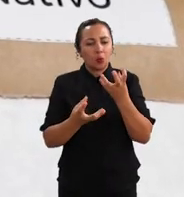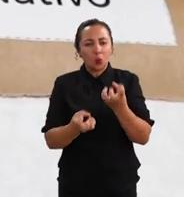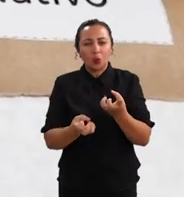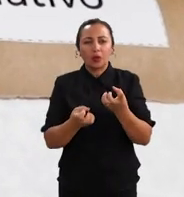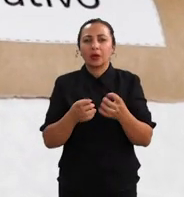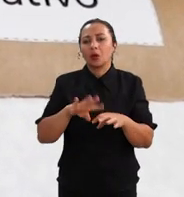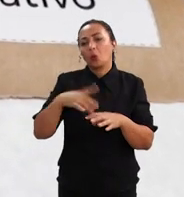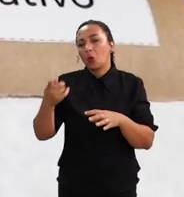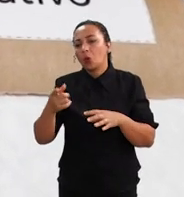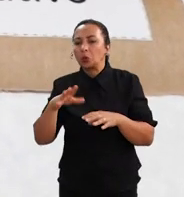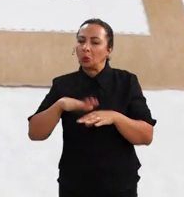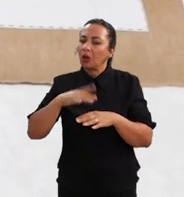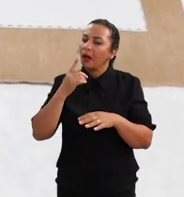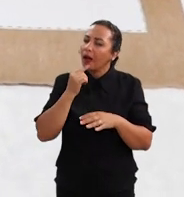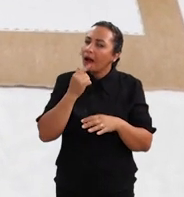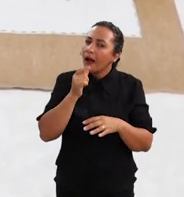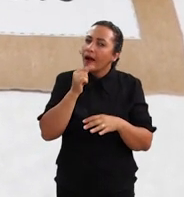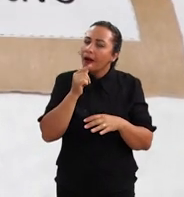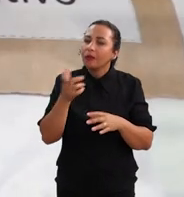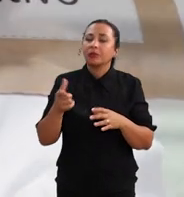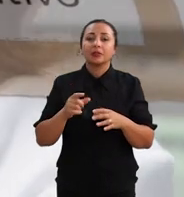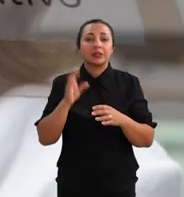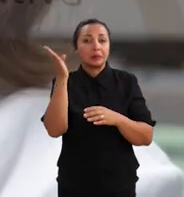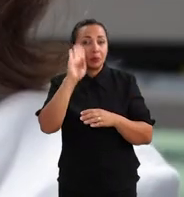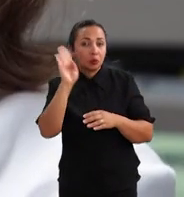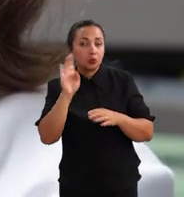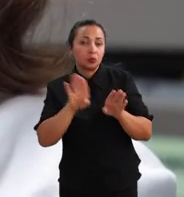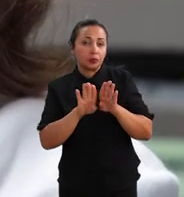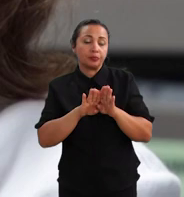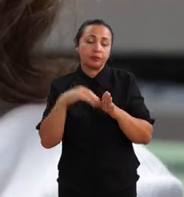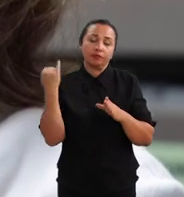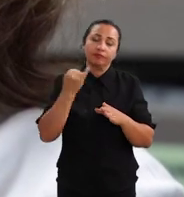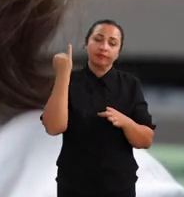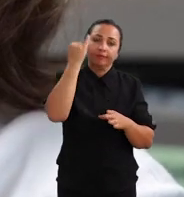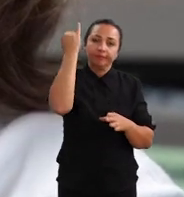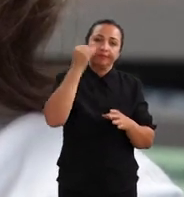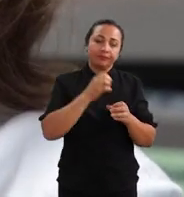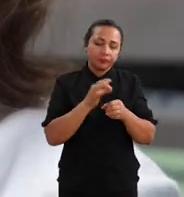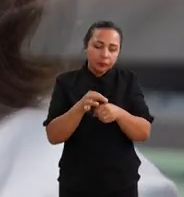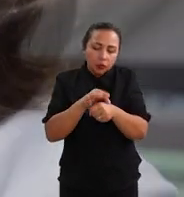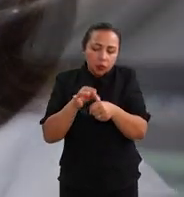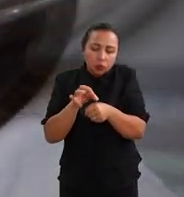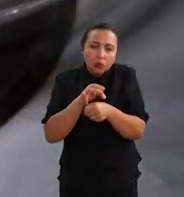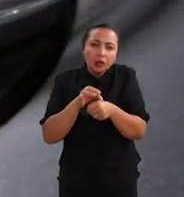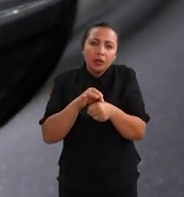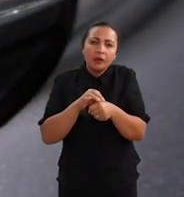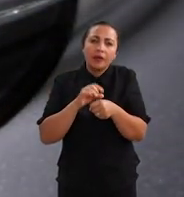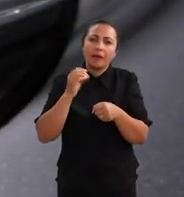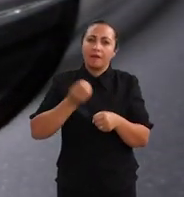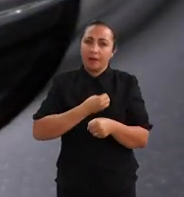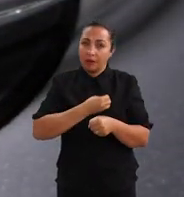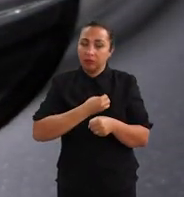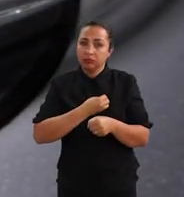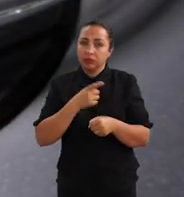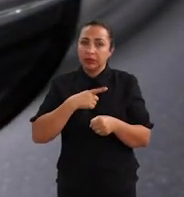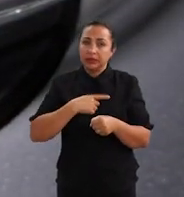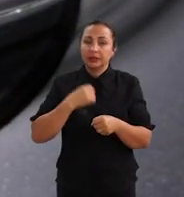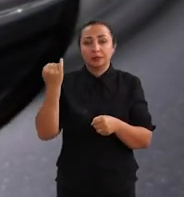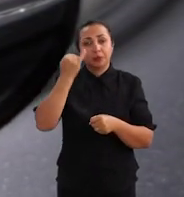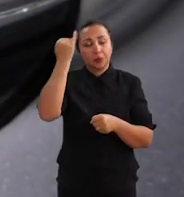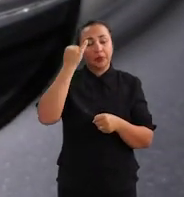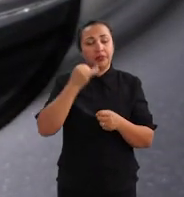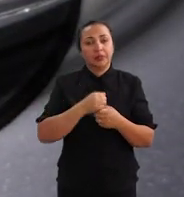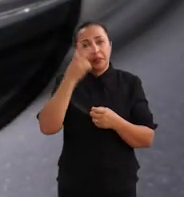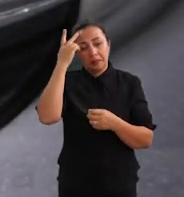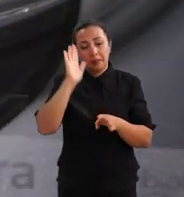é mais seco do que o outro. E biológico, que são, né, fundamentalmente ali os micro-organismos, que tem um